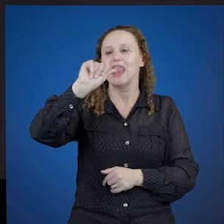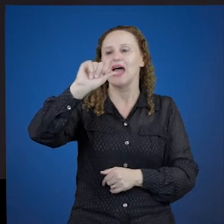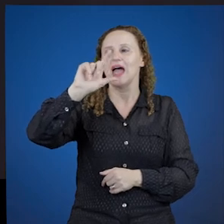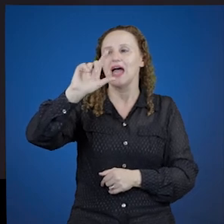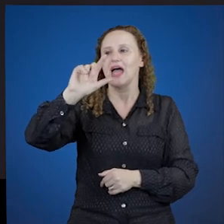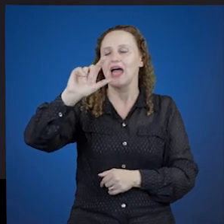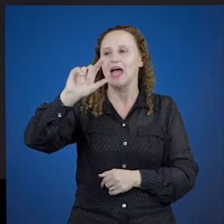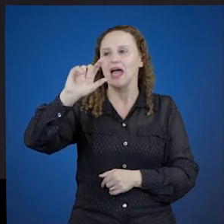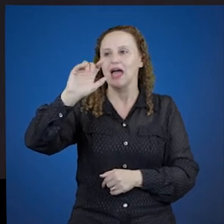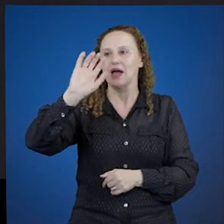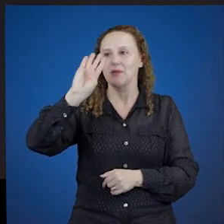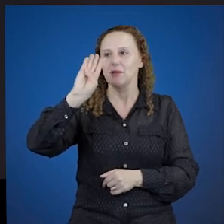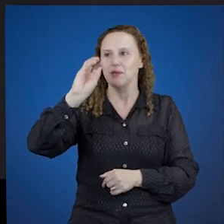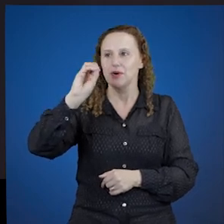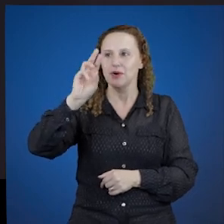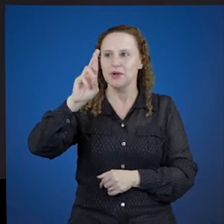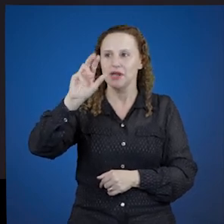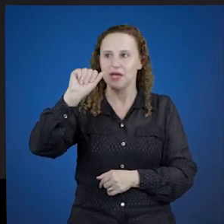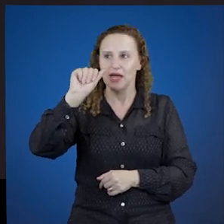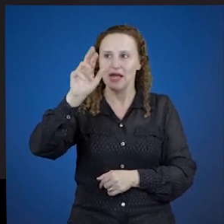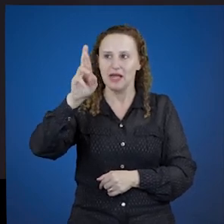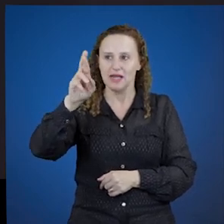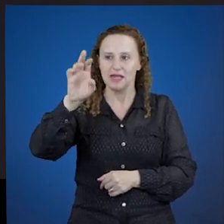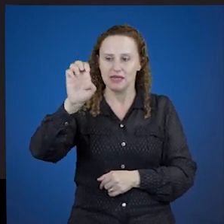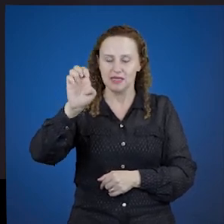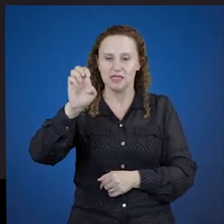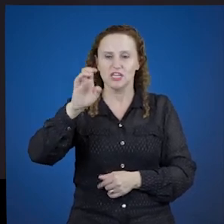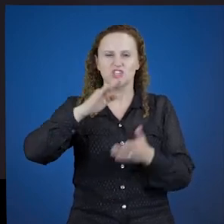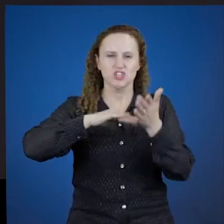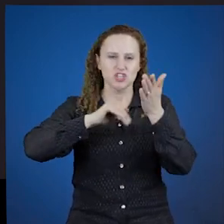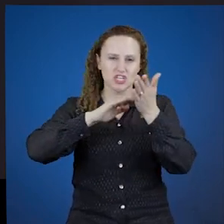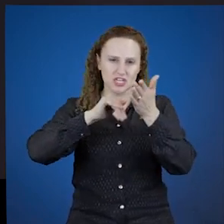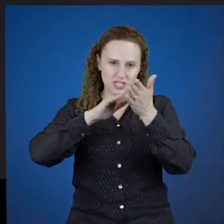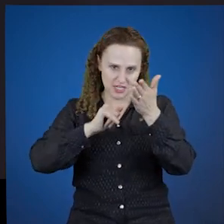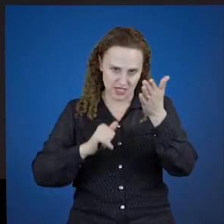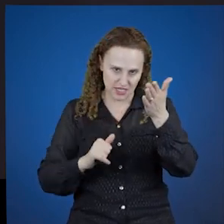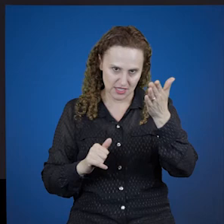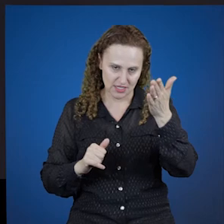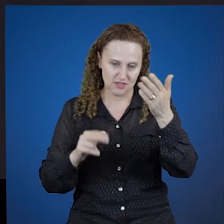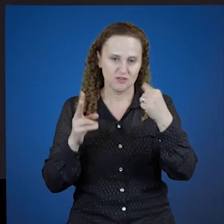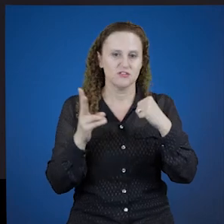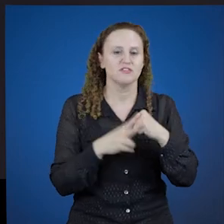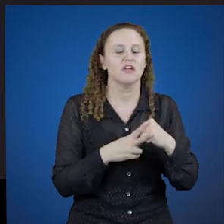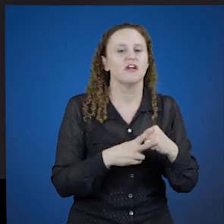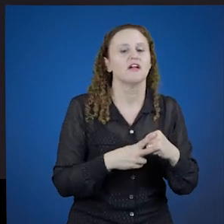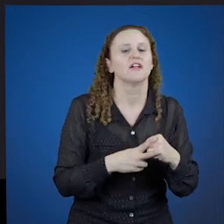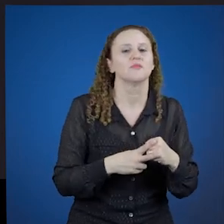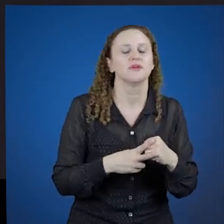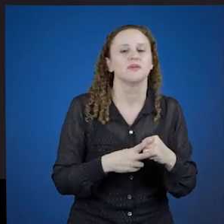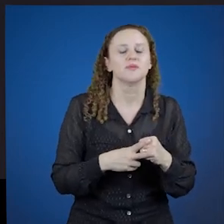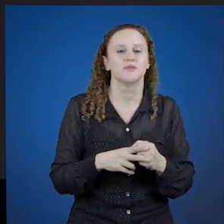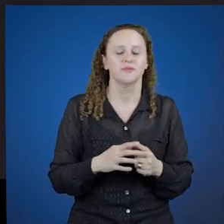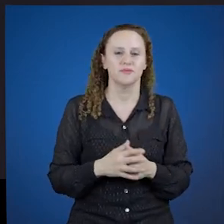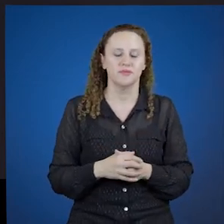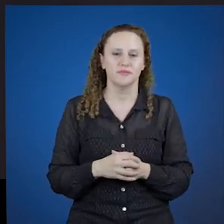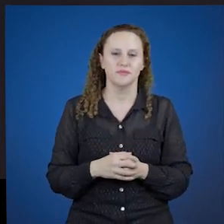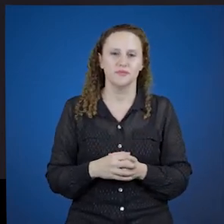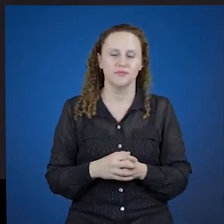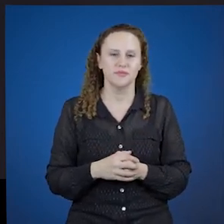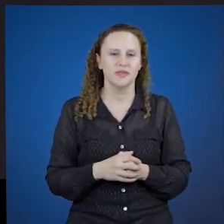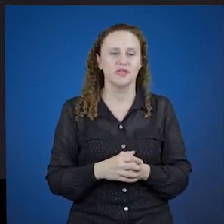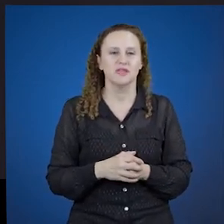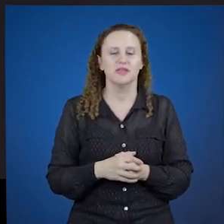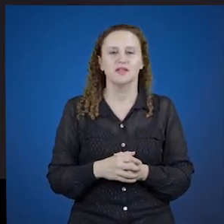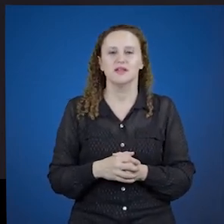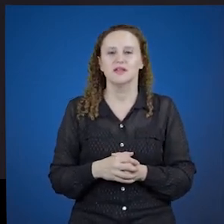laborare. Tirei o are, então, observem, la, bo, ra,